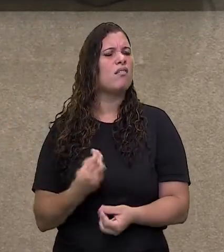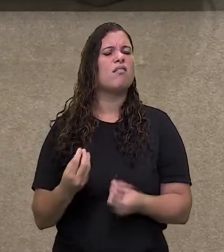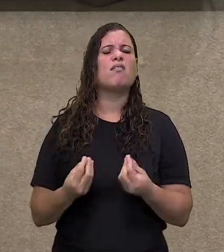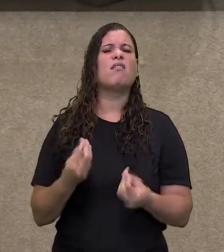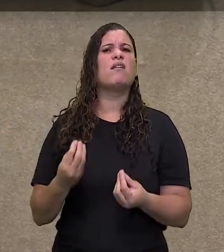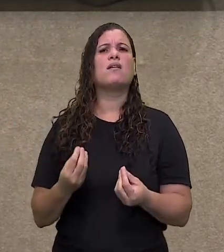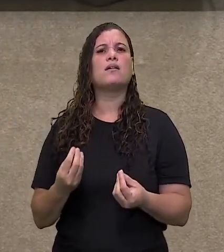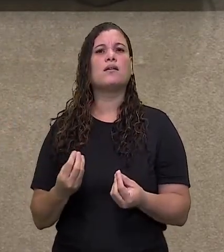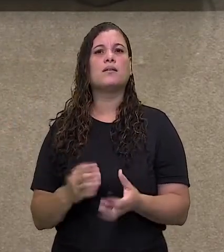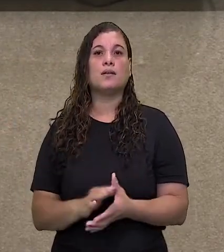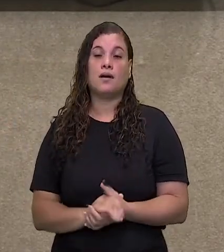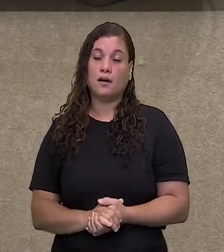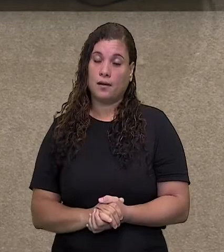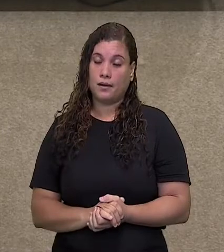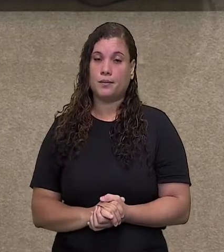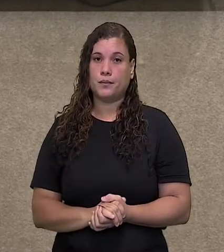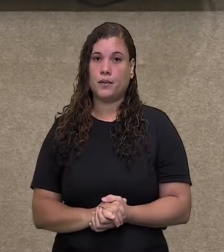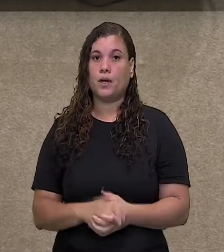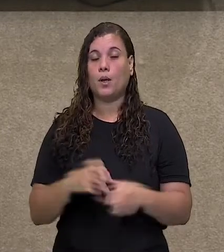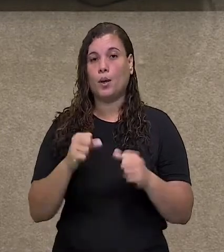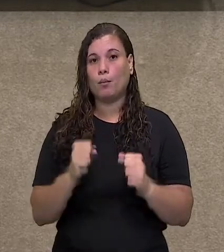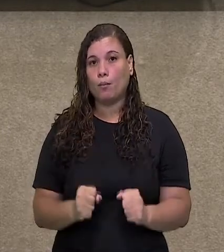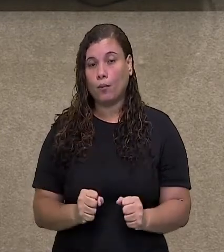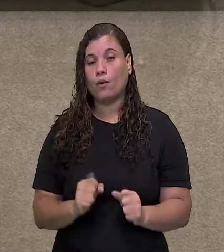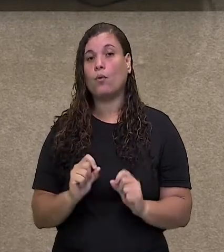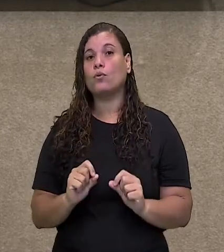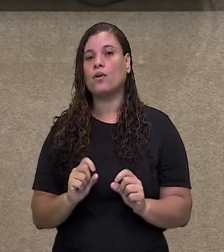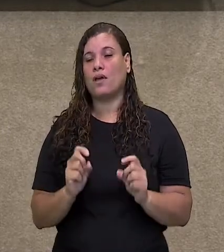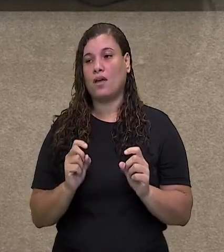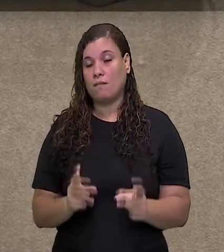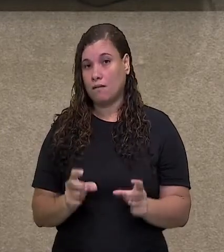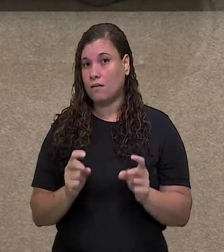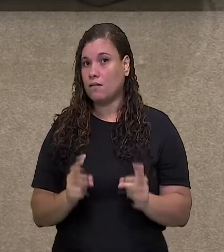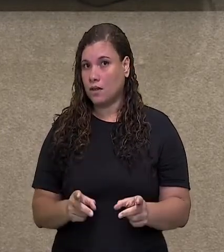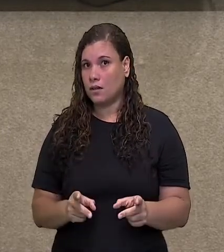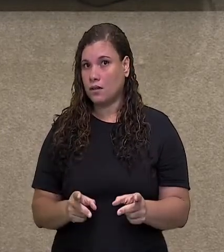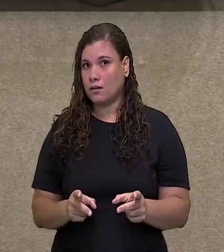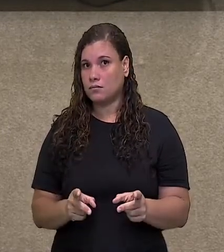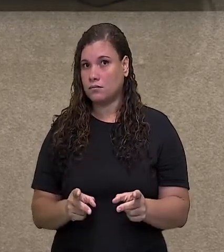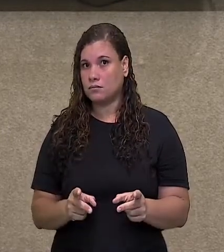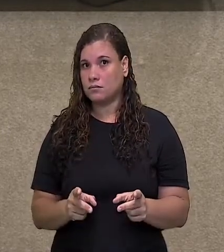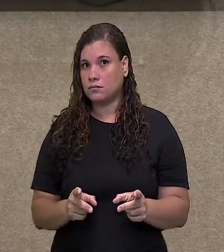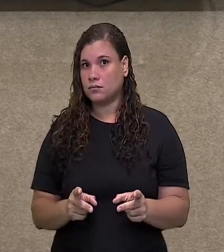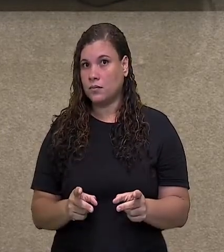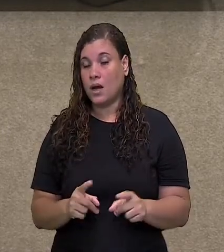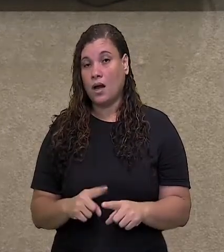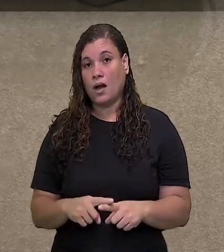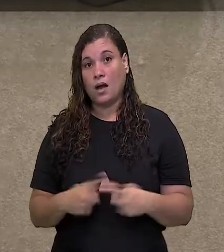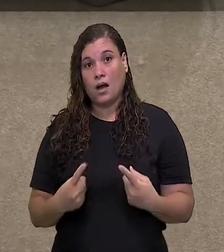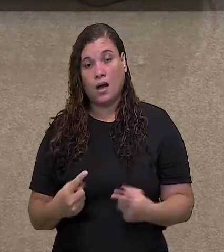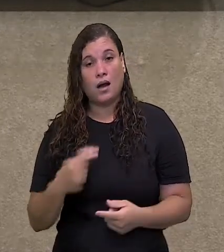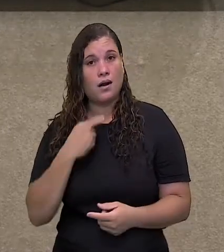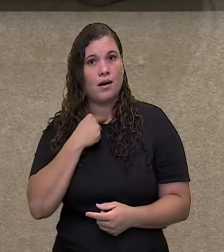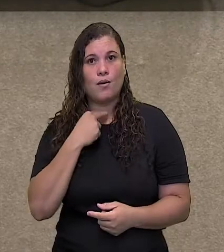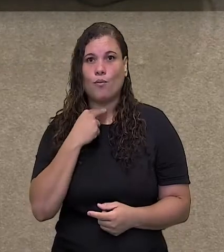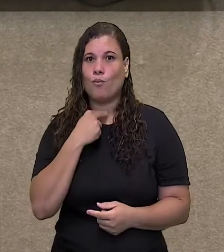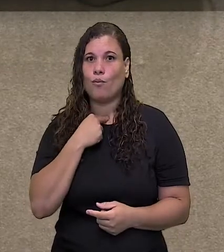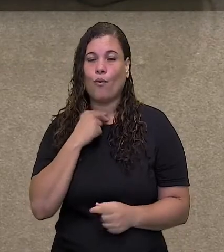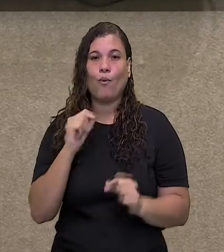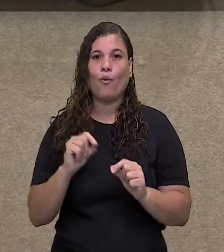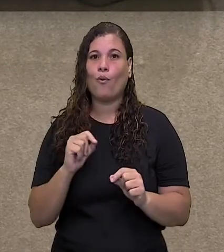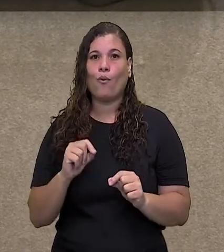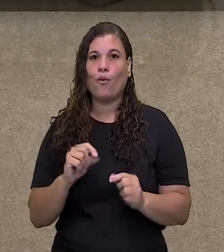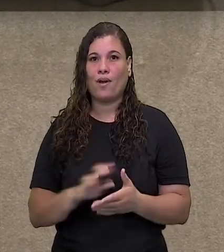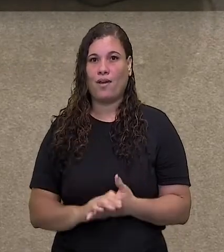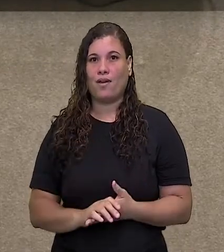esse imóvel, ele não pode modificar, ele não pode ou danificar ou mudar a estrutura